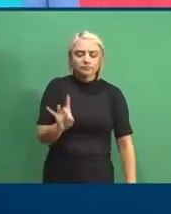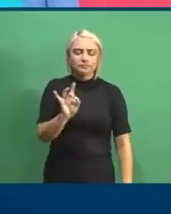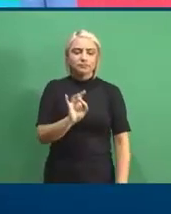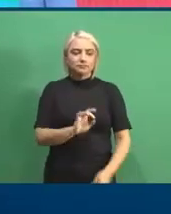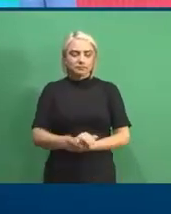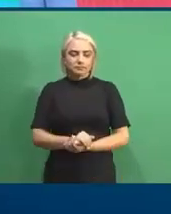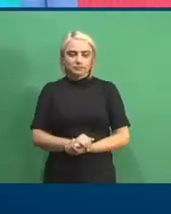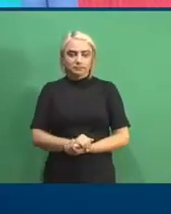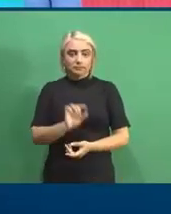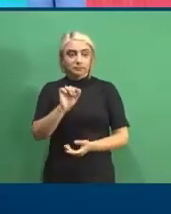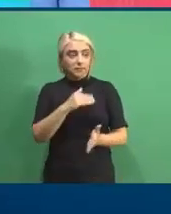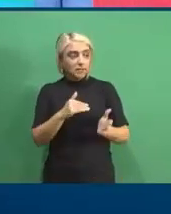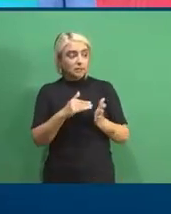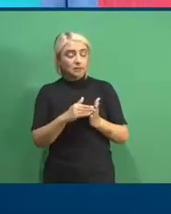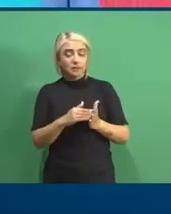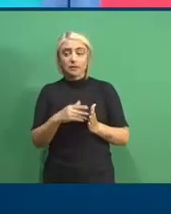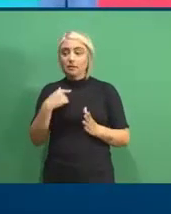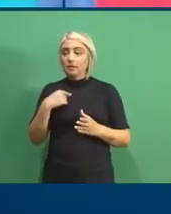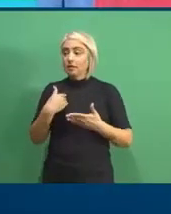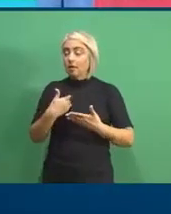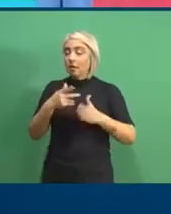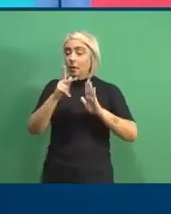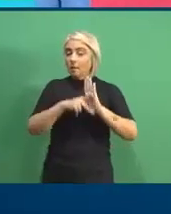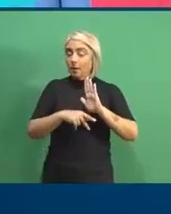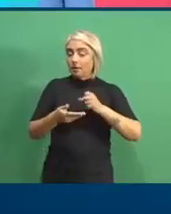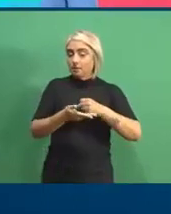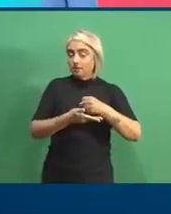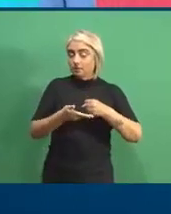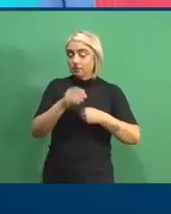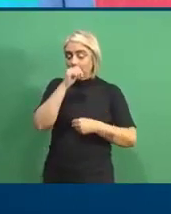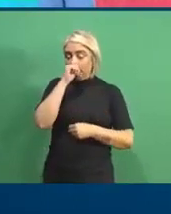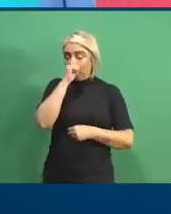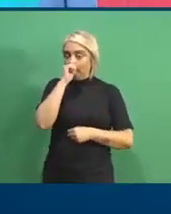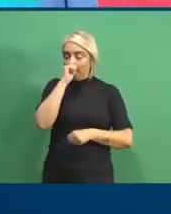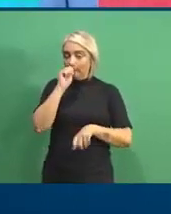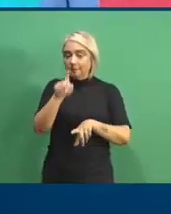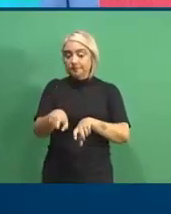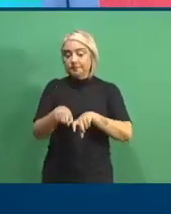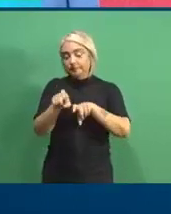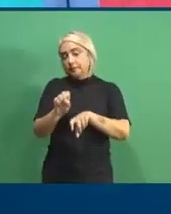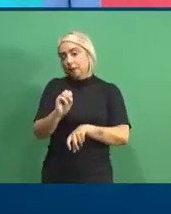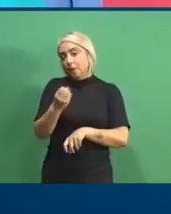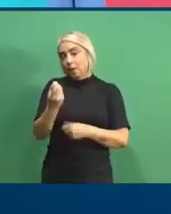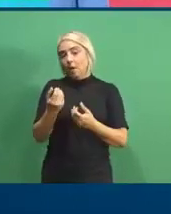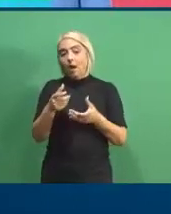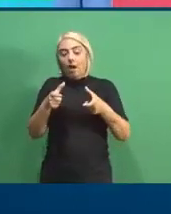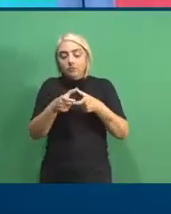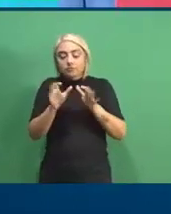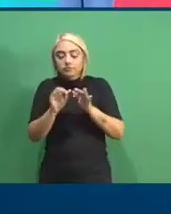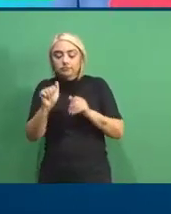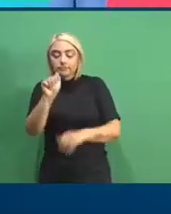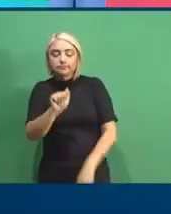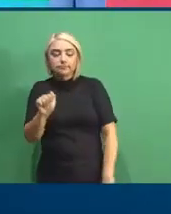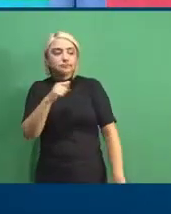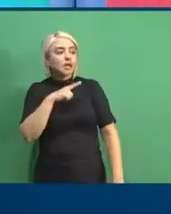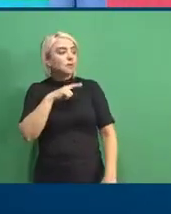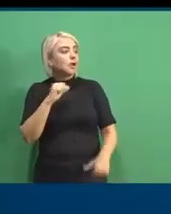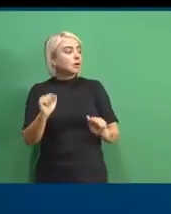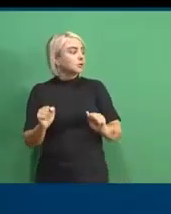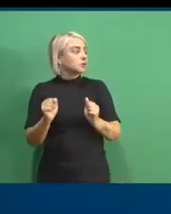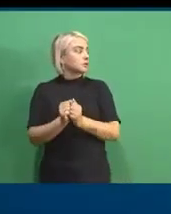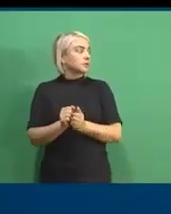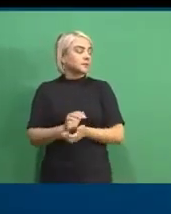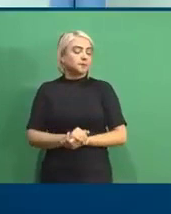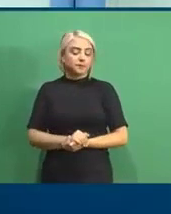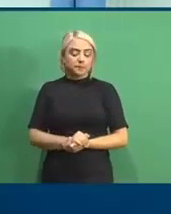E isso tudo é incluso no nosso plano básico, que os produtores ou as pequenas associações podem ter com a gente.